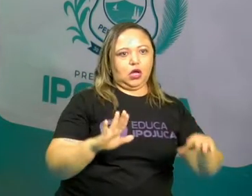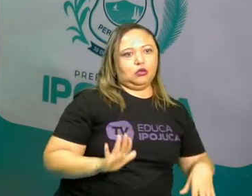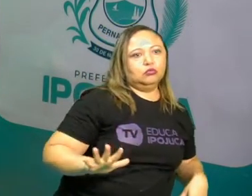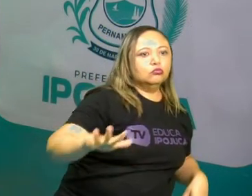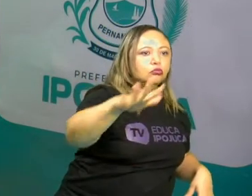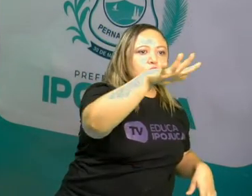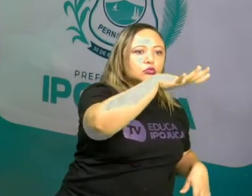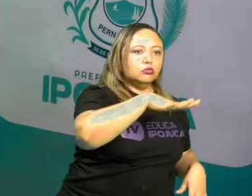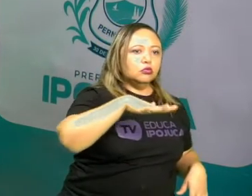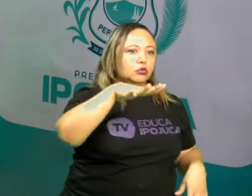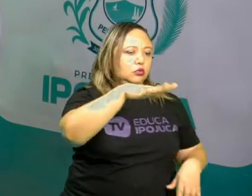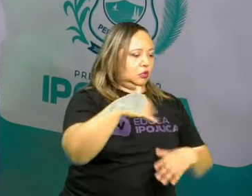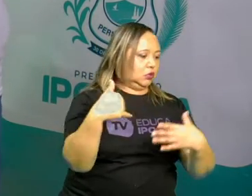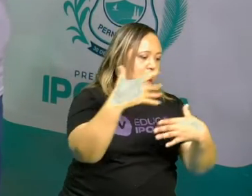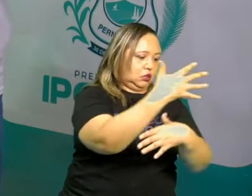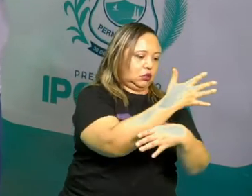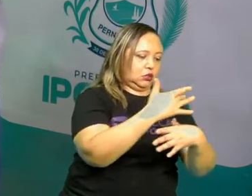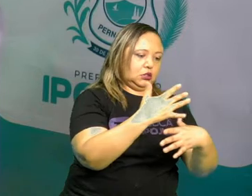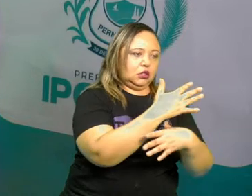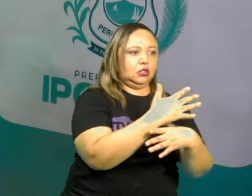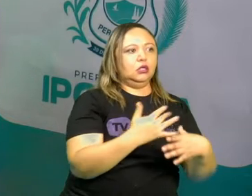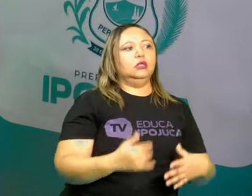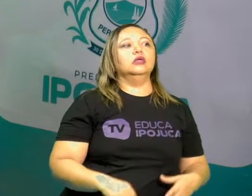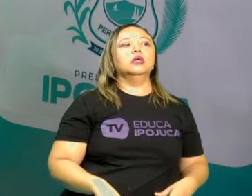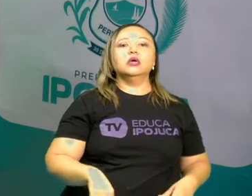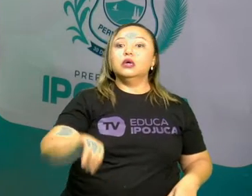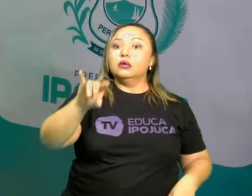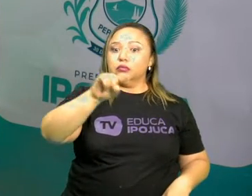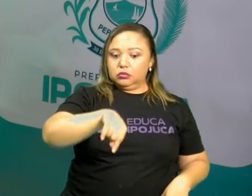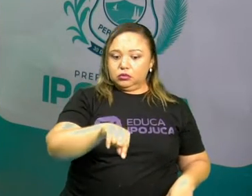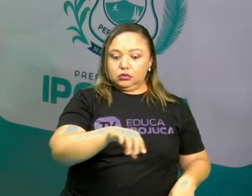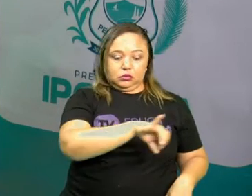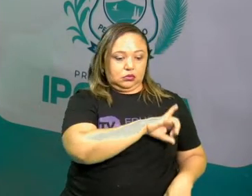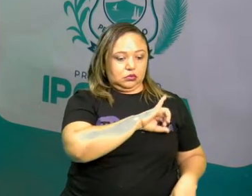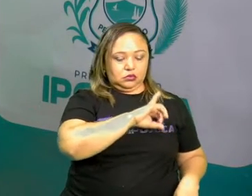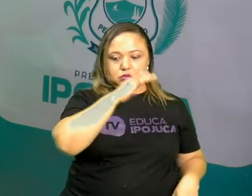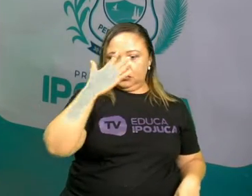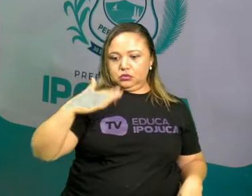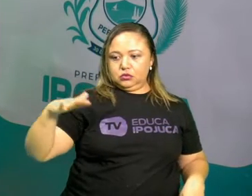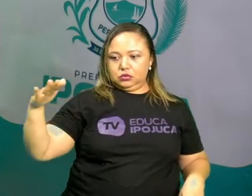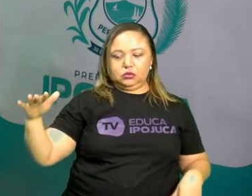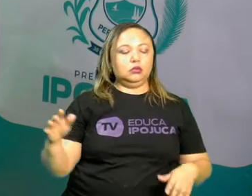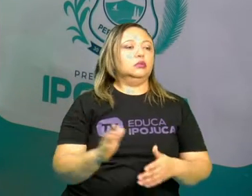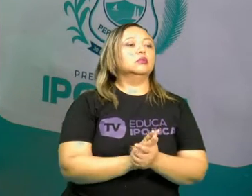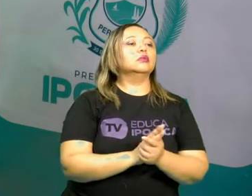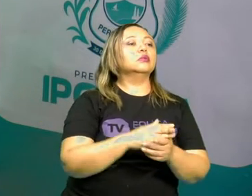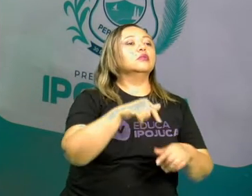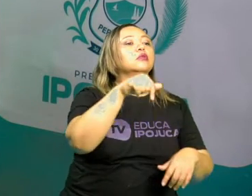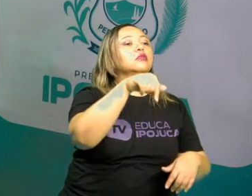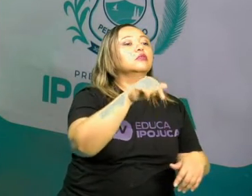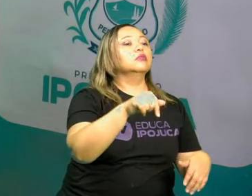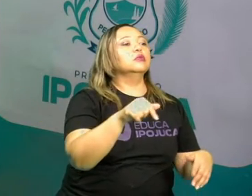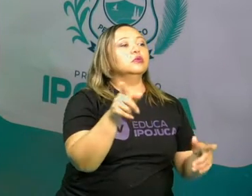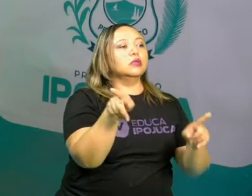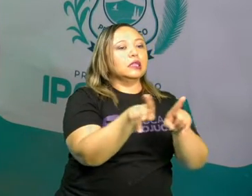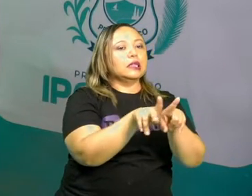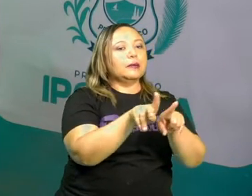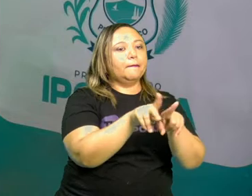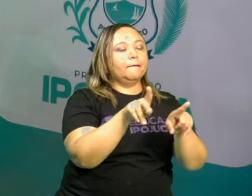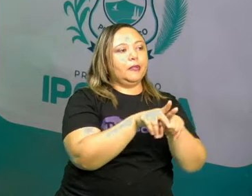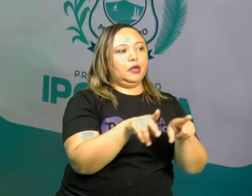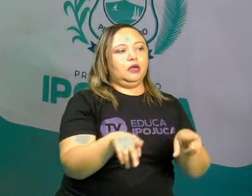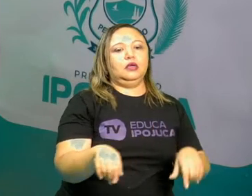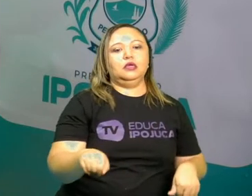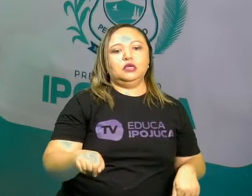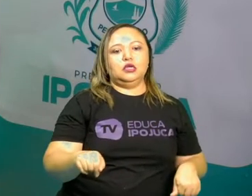maiores do Brasil, e no futuro a gente vai ver como o porto de Suapes se comporta dentro dessas cidades